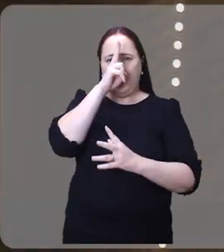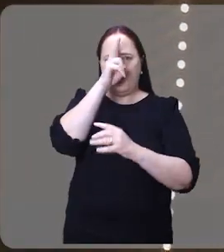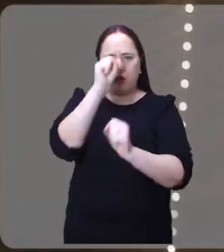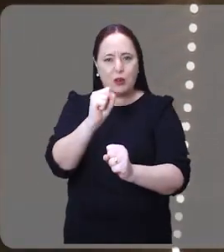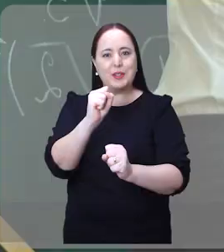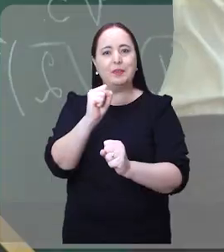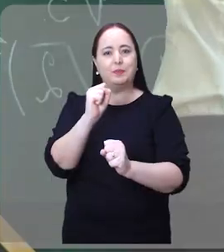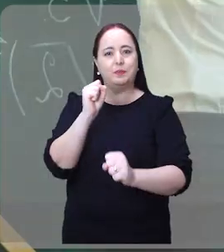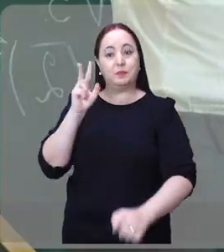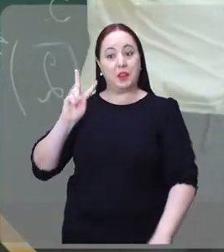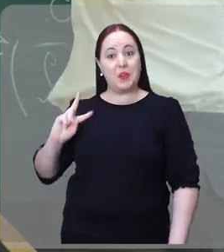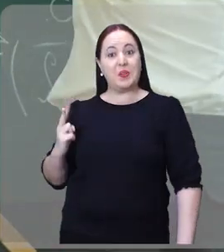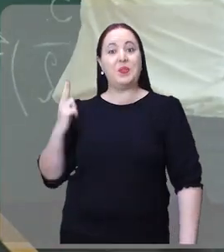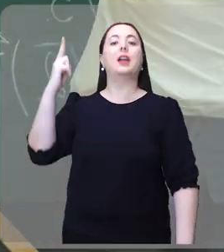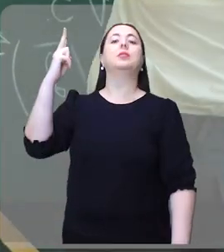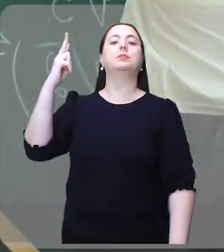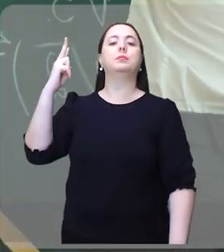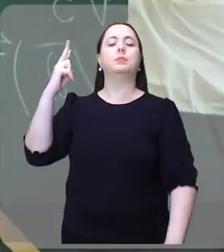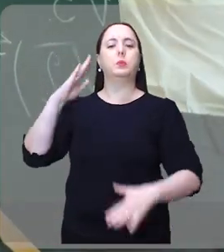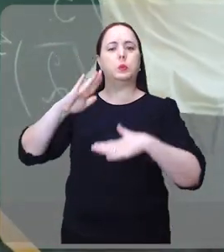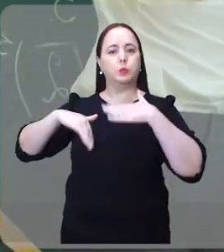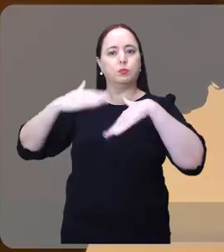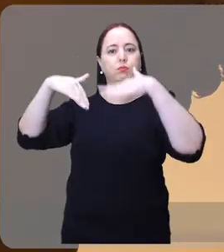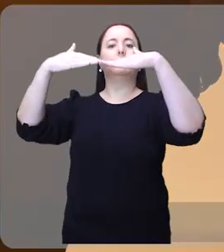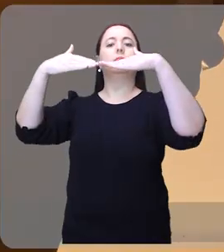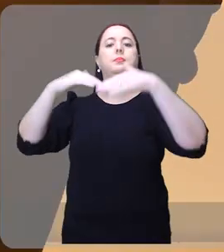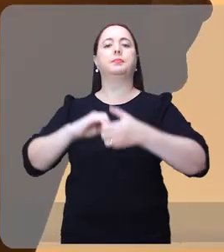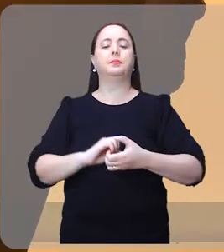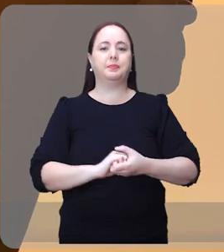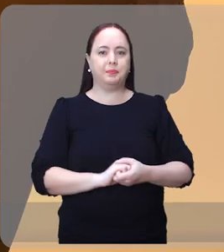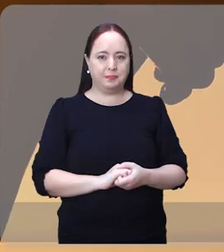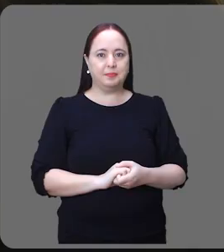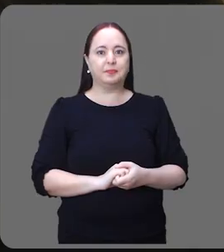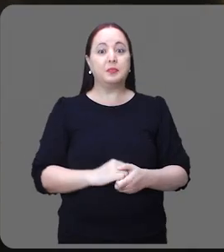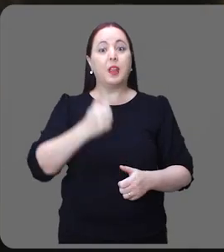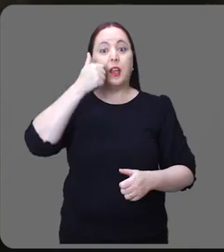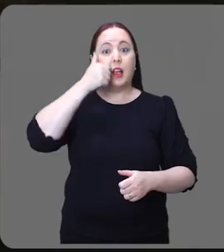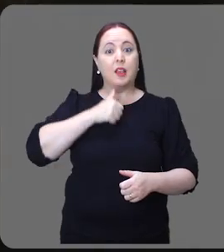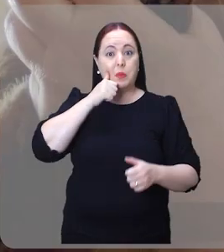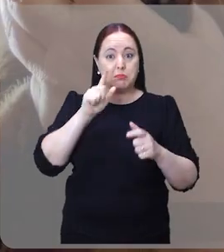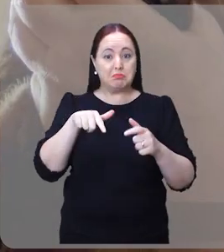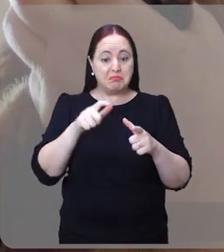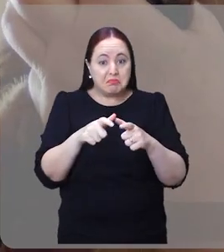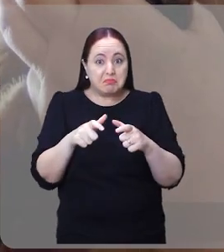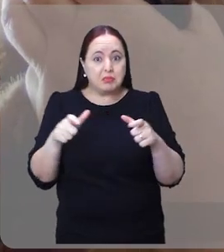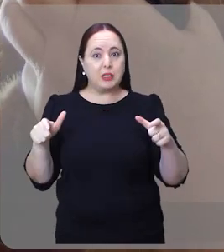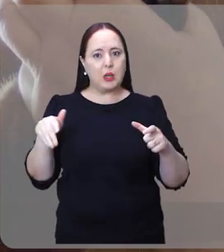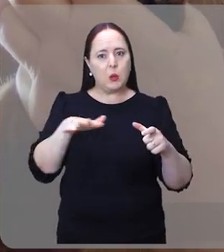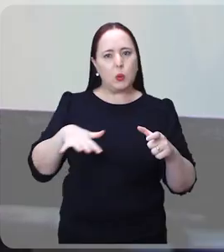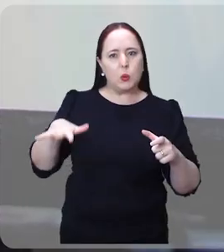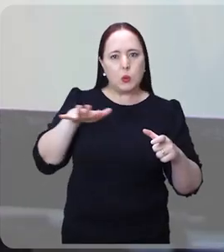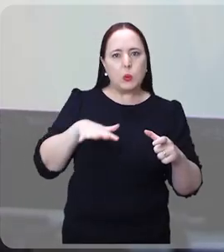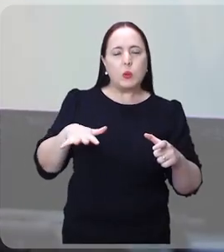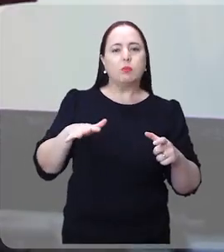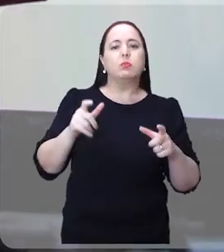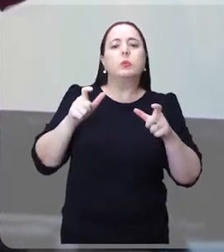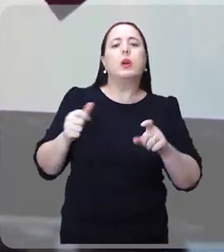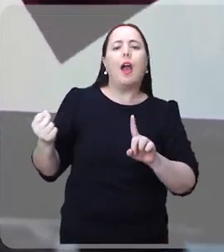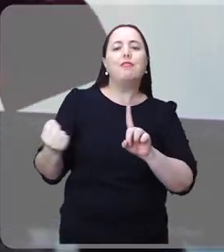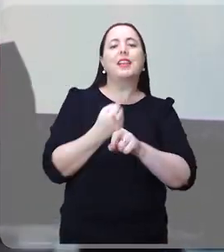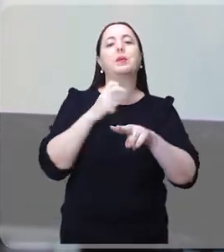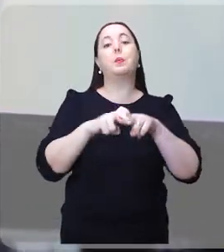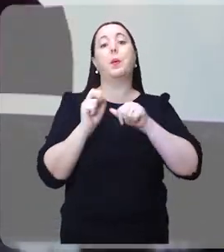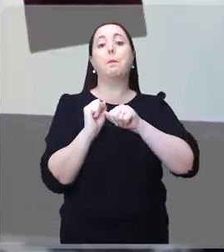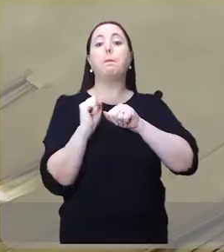Força, valor, crescimento. As mulheres são maioria nos setores mais afetados